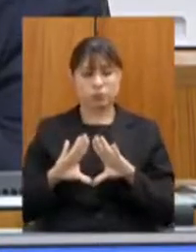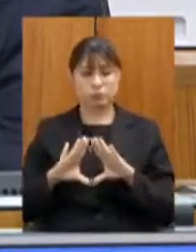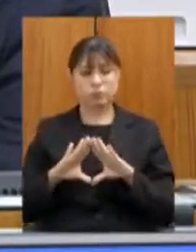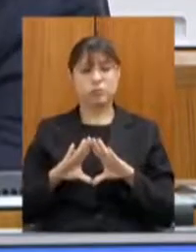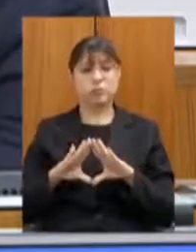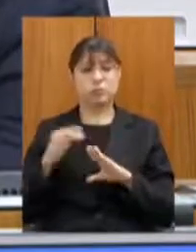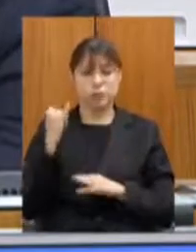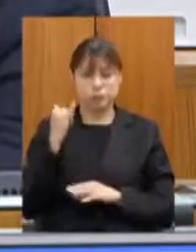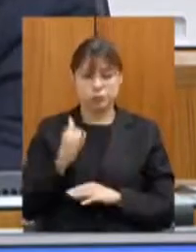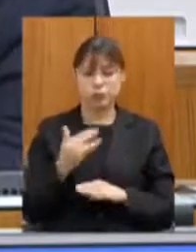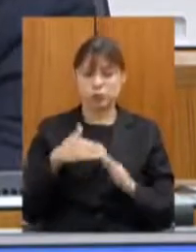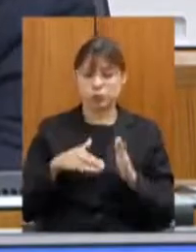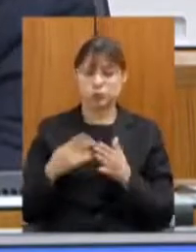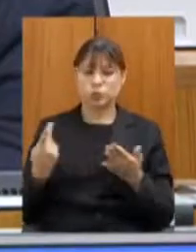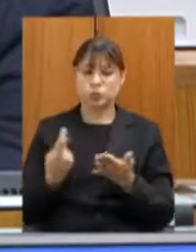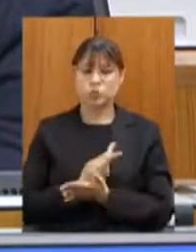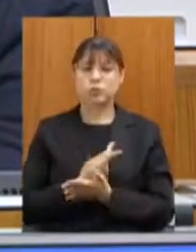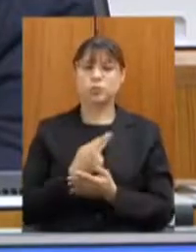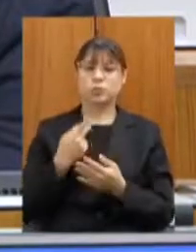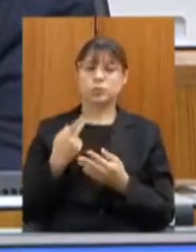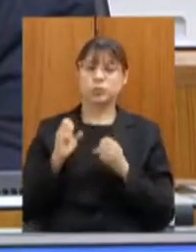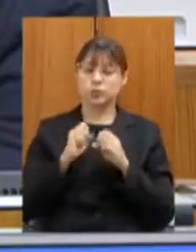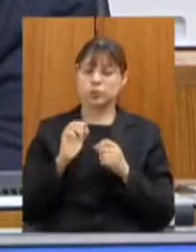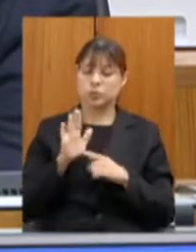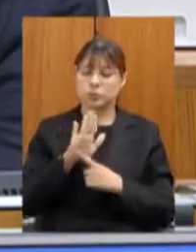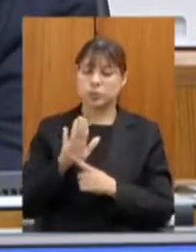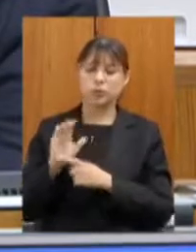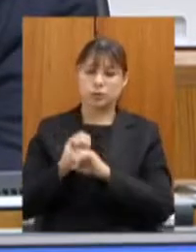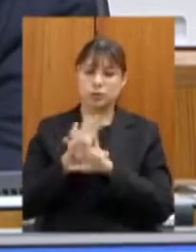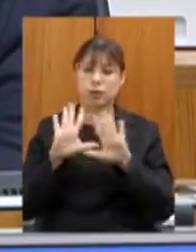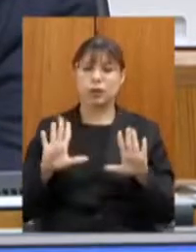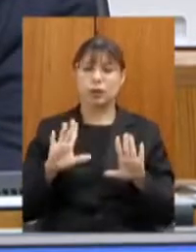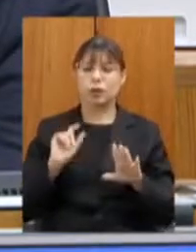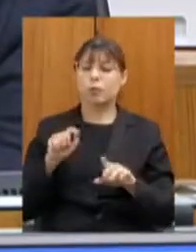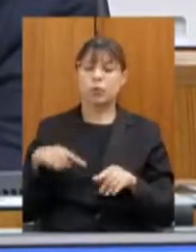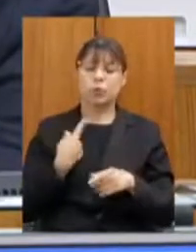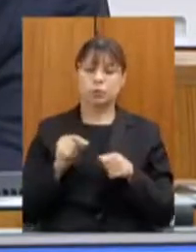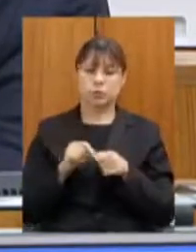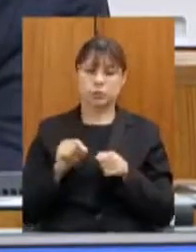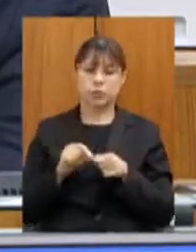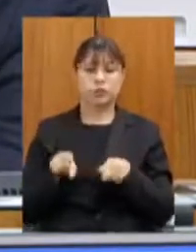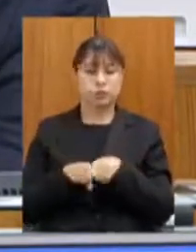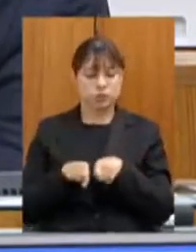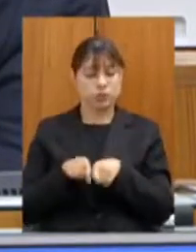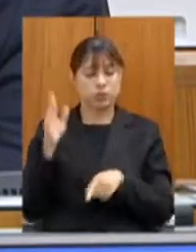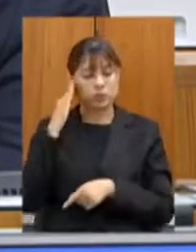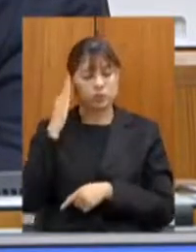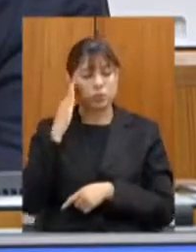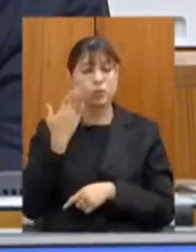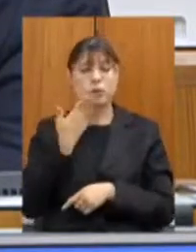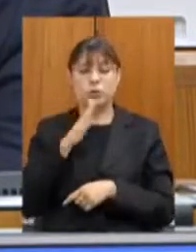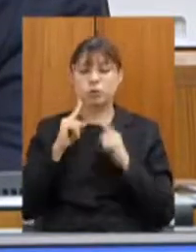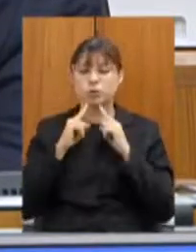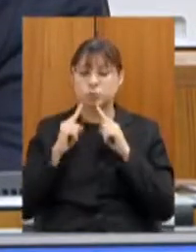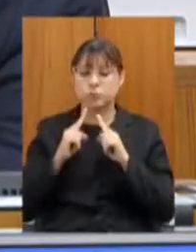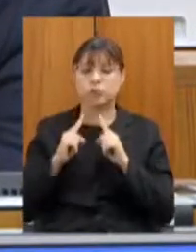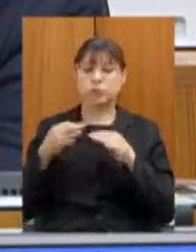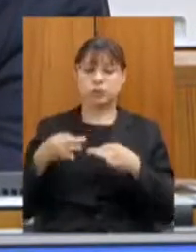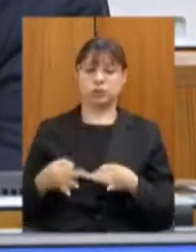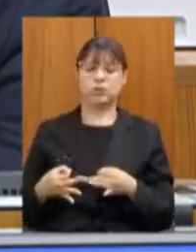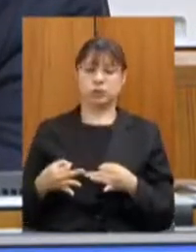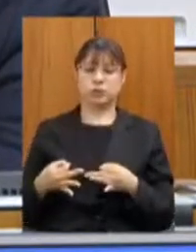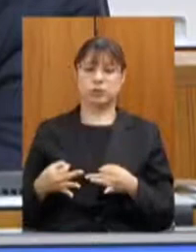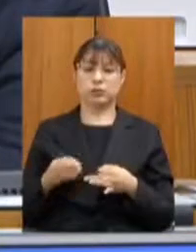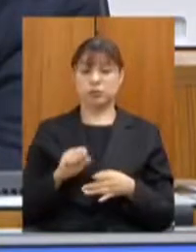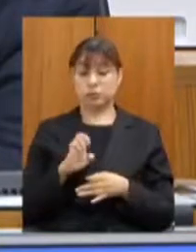da transparência das nossas ações e sim ouvir as reivindicações legítimas se viéssemos aqui